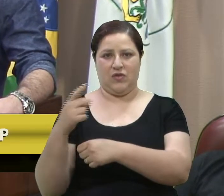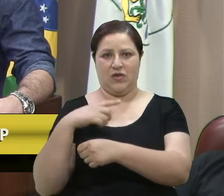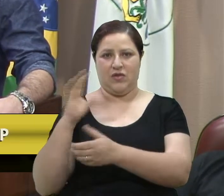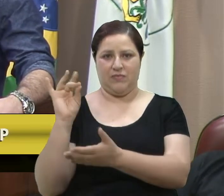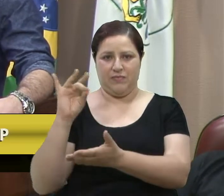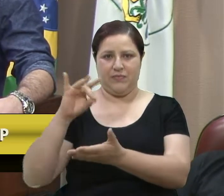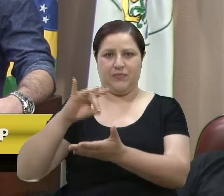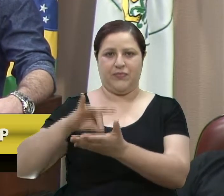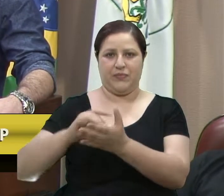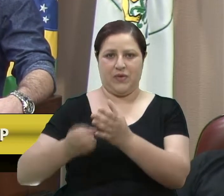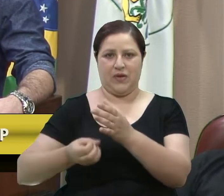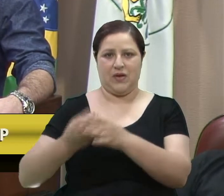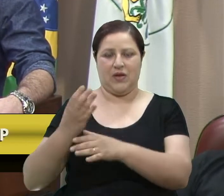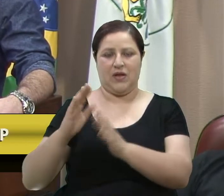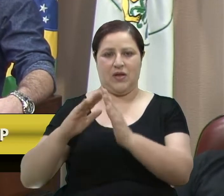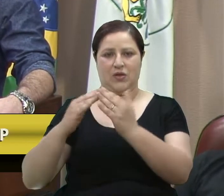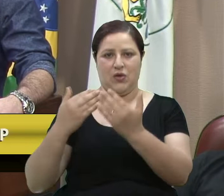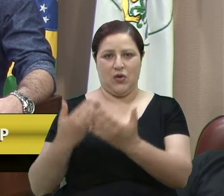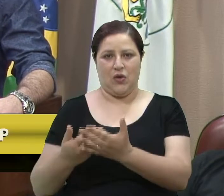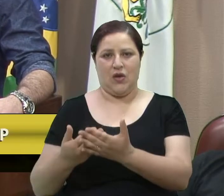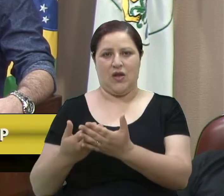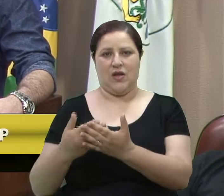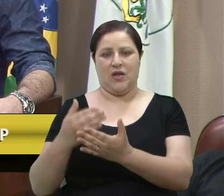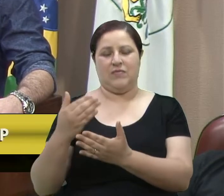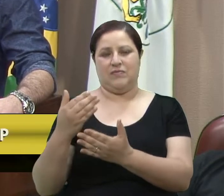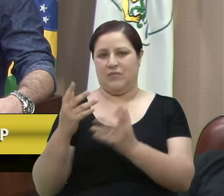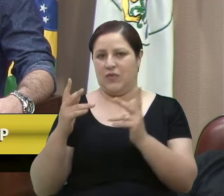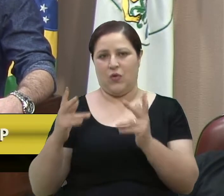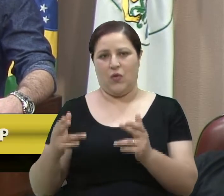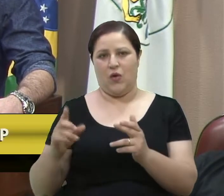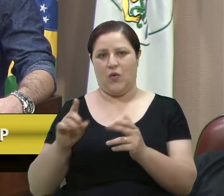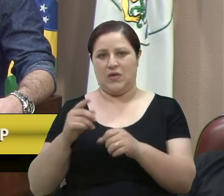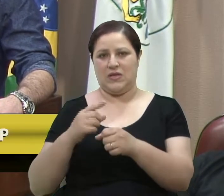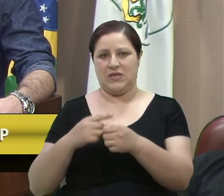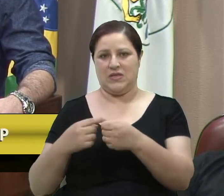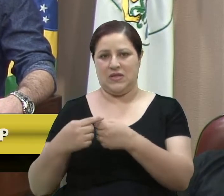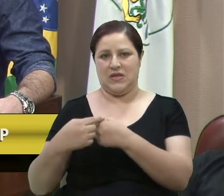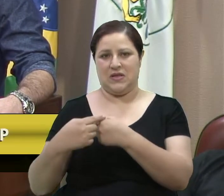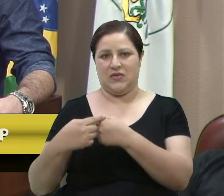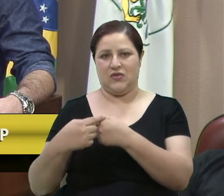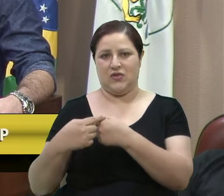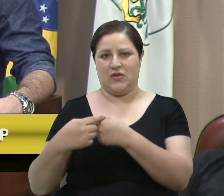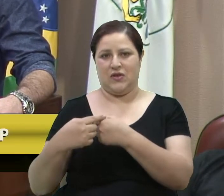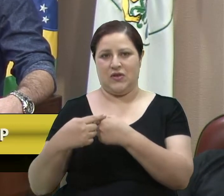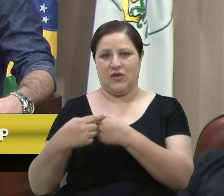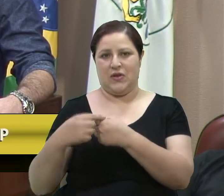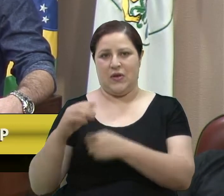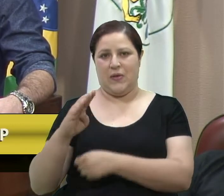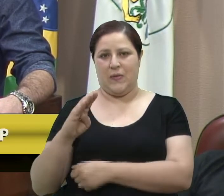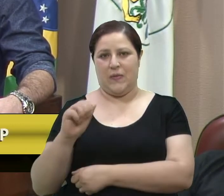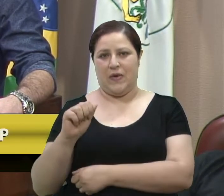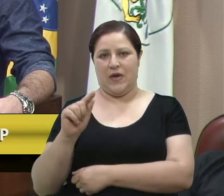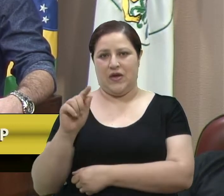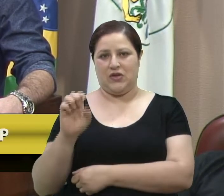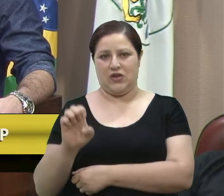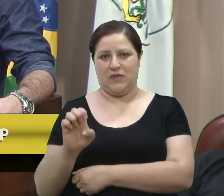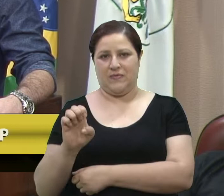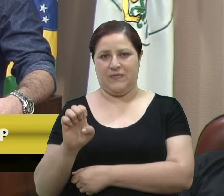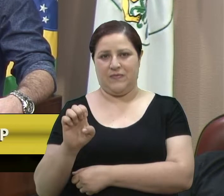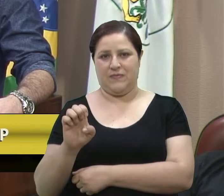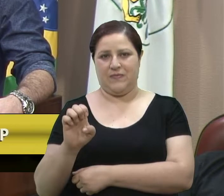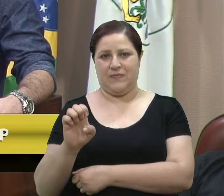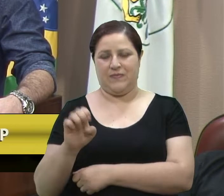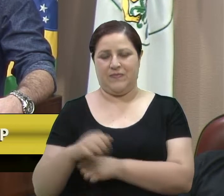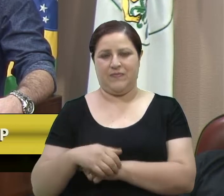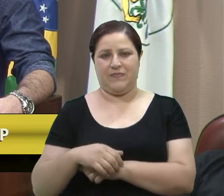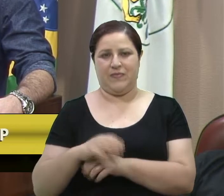cívico-militar São Pedro, na cidade de Bagé. Eu vou pedir para passar o vídeo, um vídeo de torno